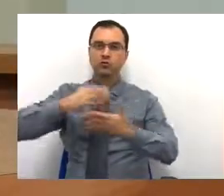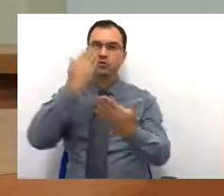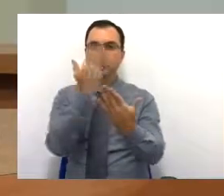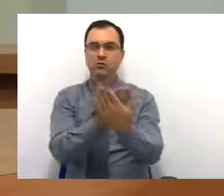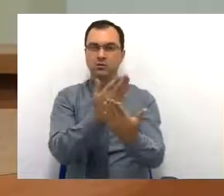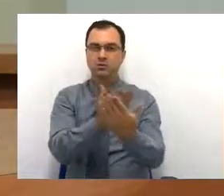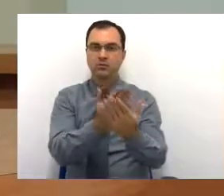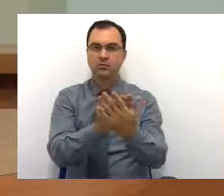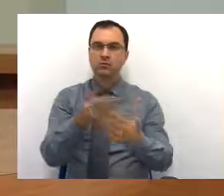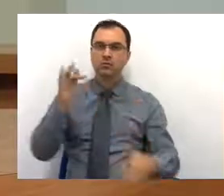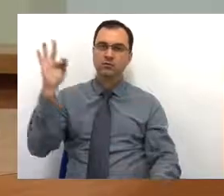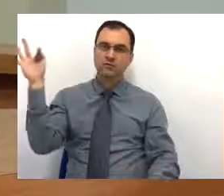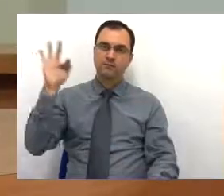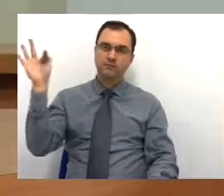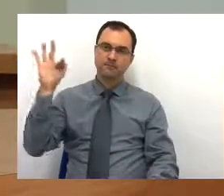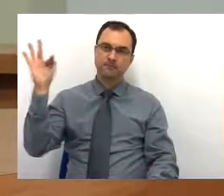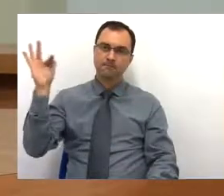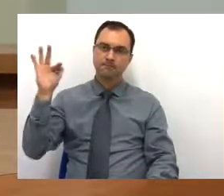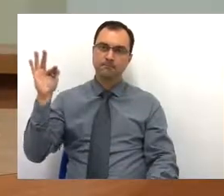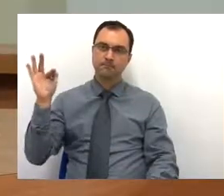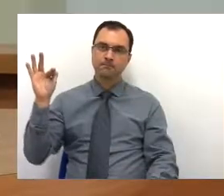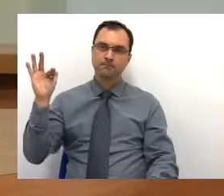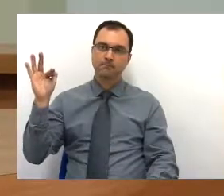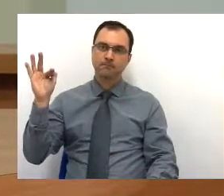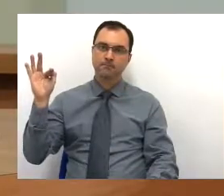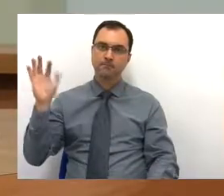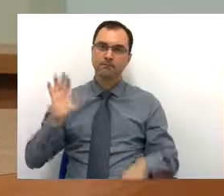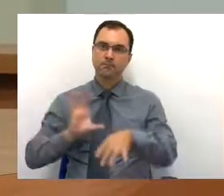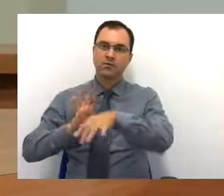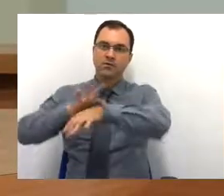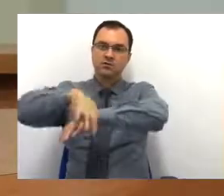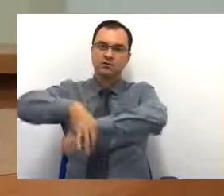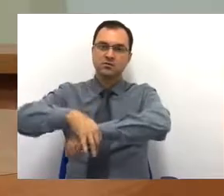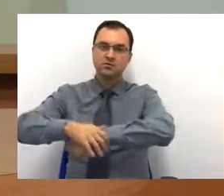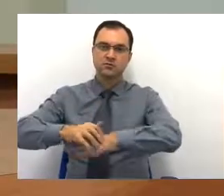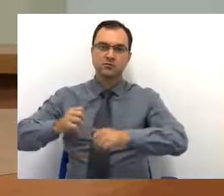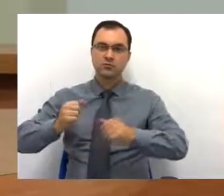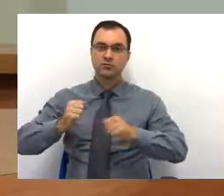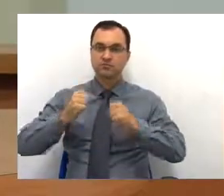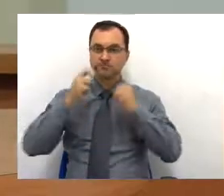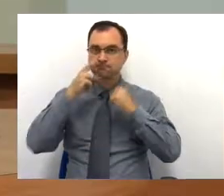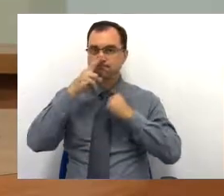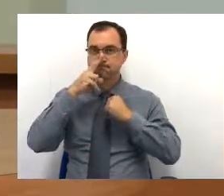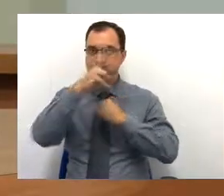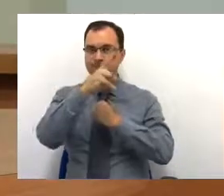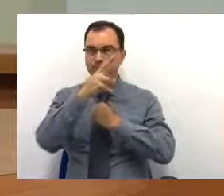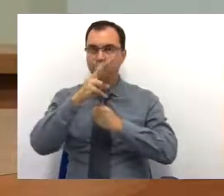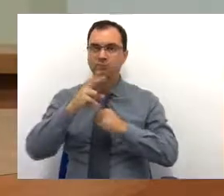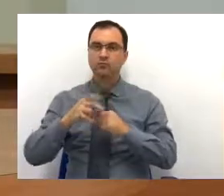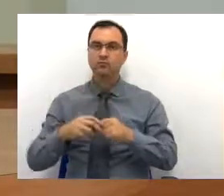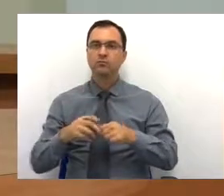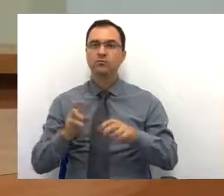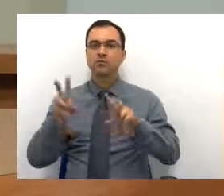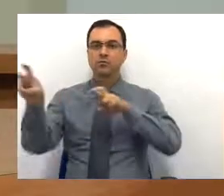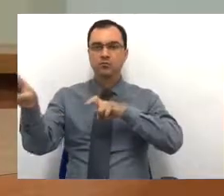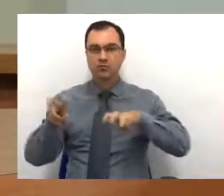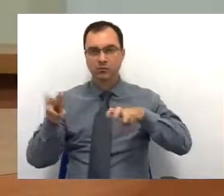escolas federais de segurança máxima na área agrícola,